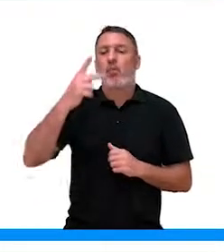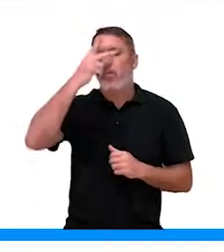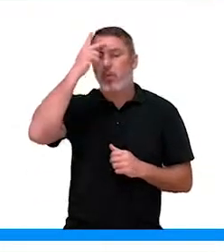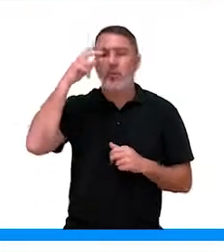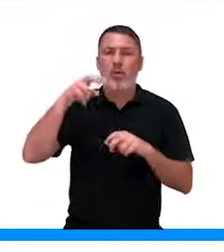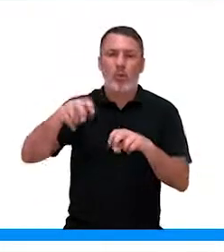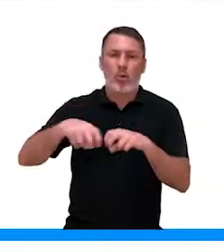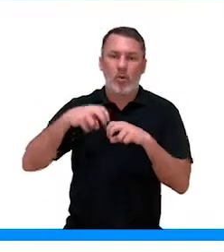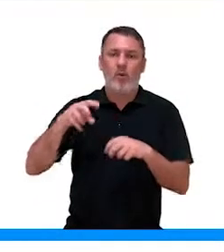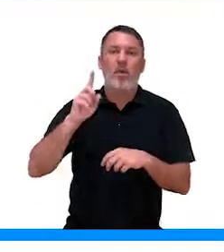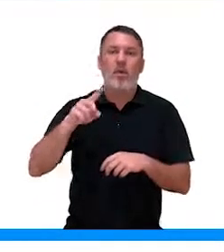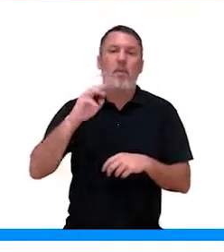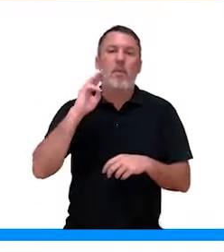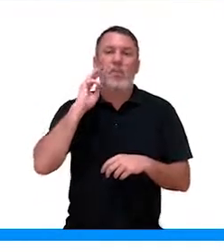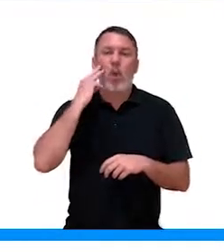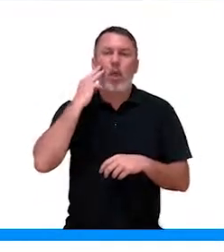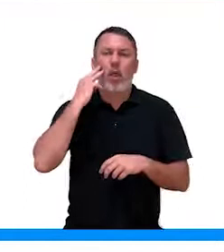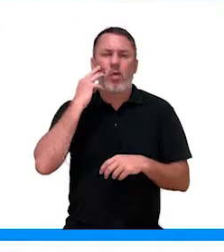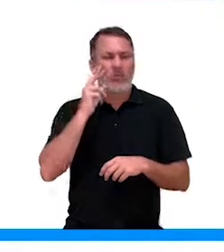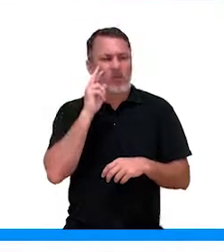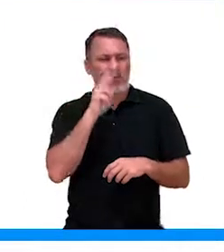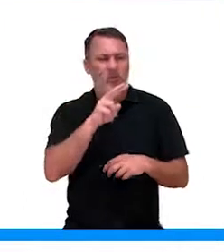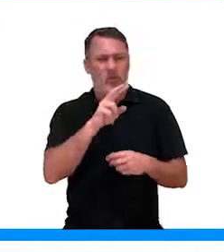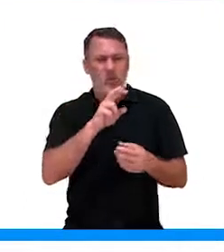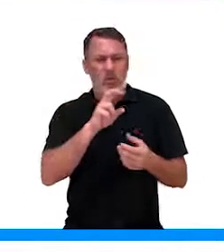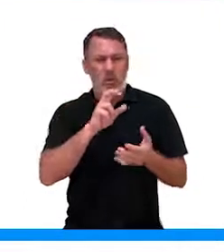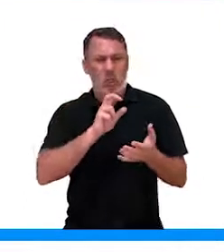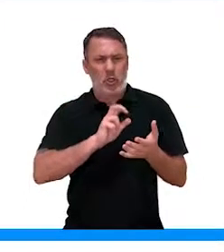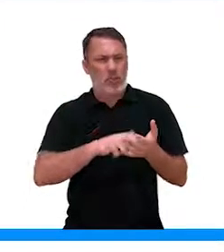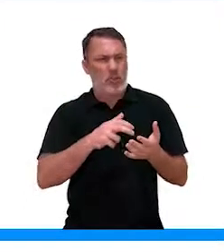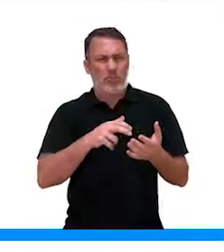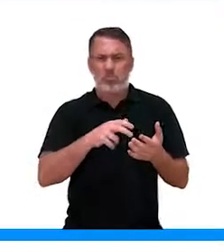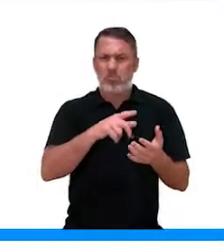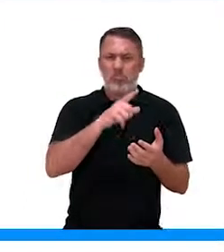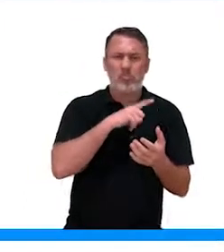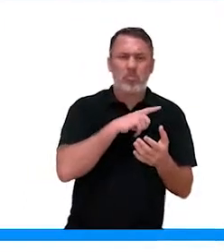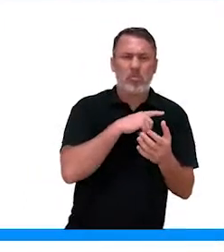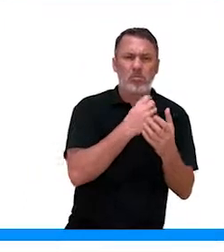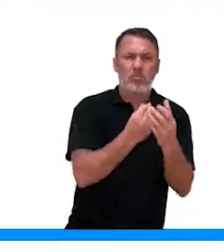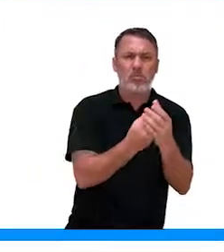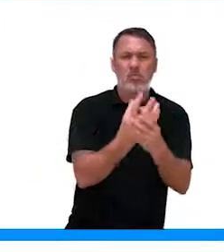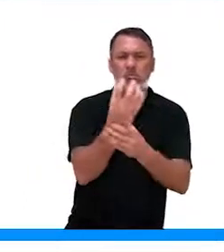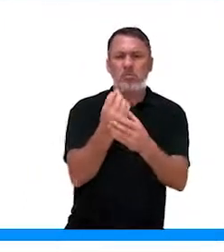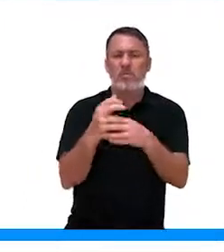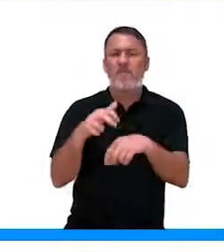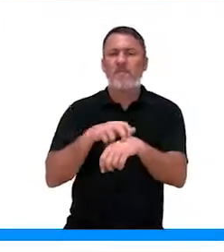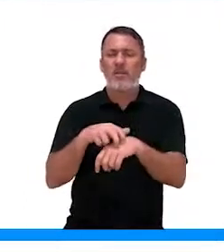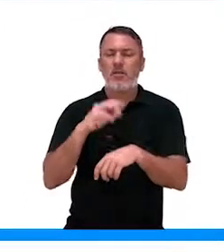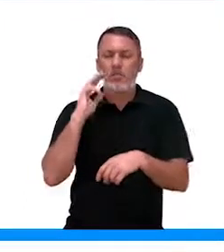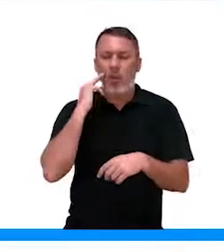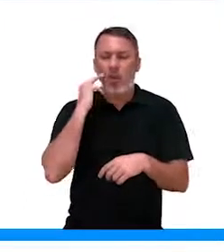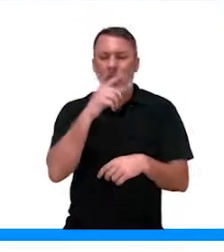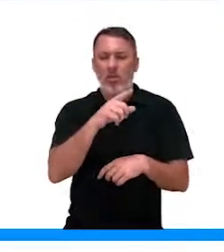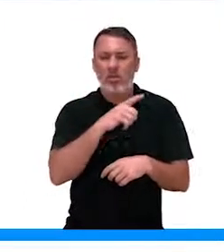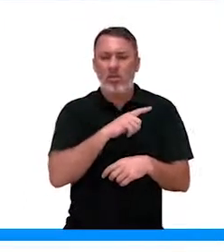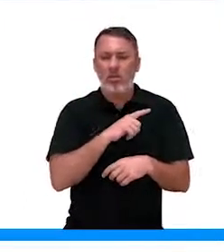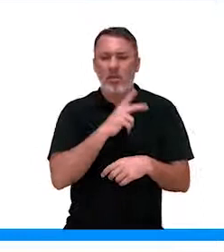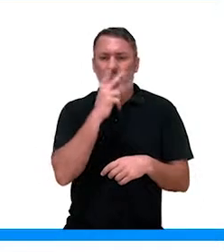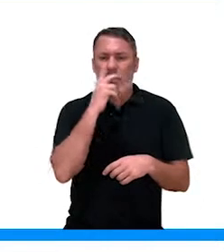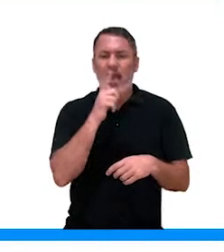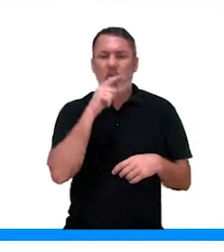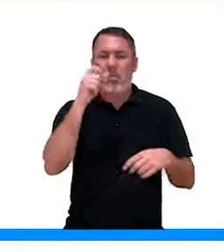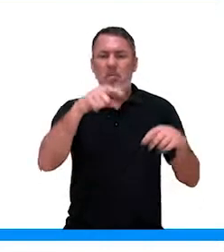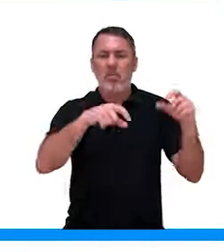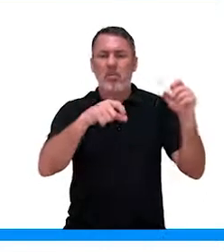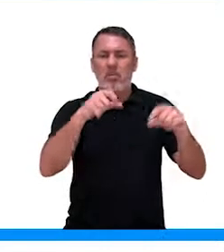produtor de morangos notou no início da manhã que em alguns pontos das extremidades das folhas dos morangos ocorriam gotículas